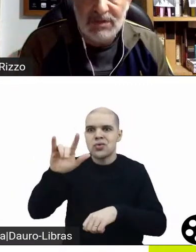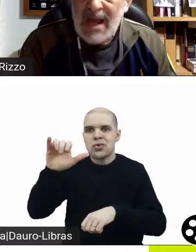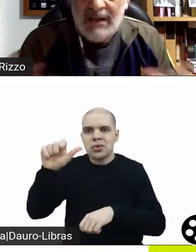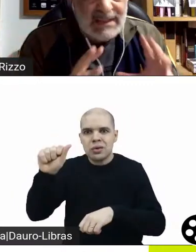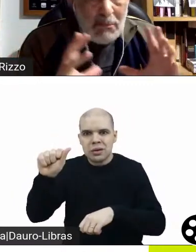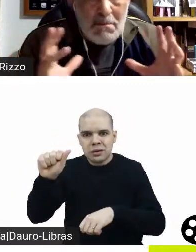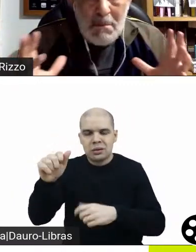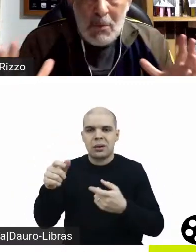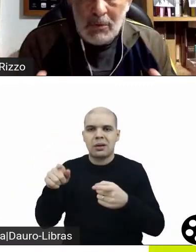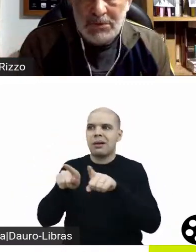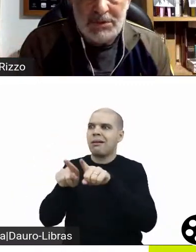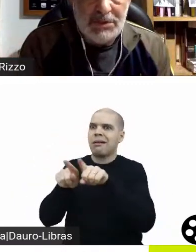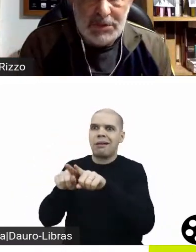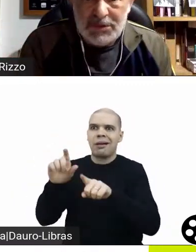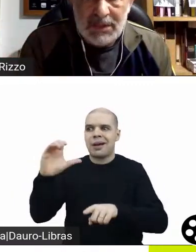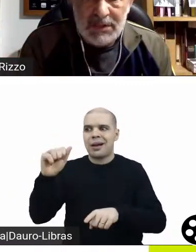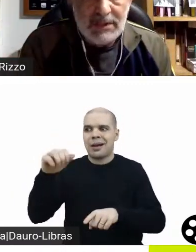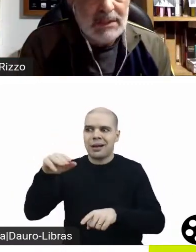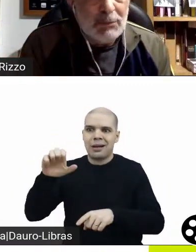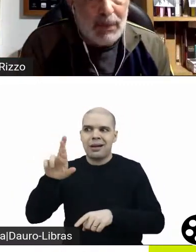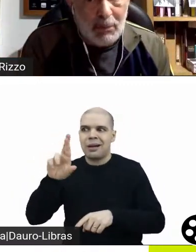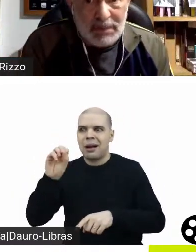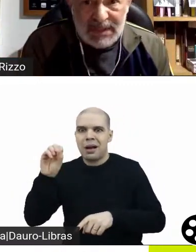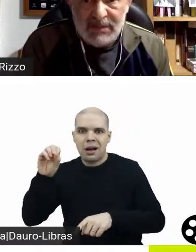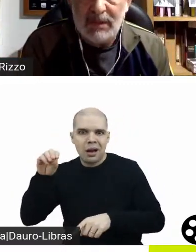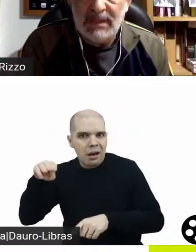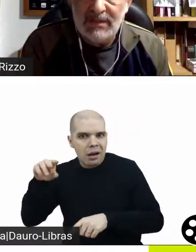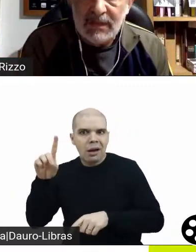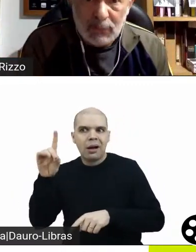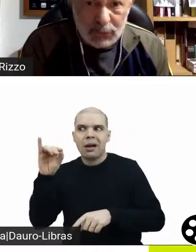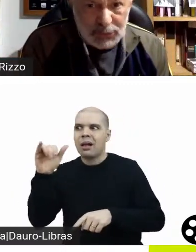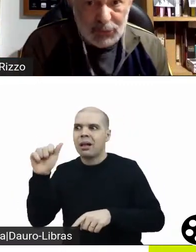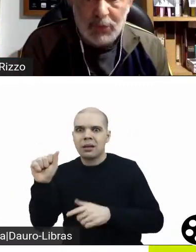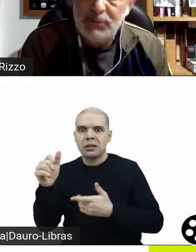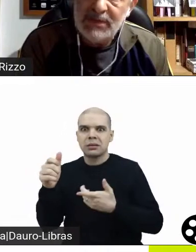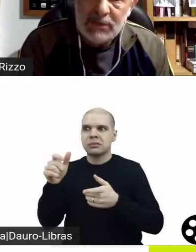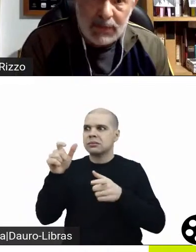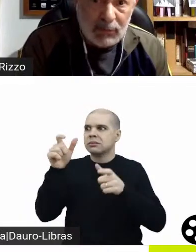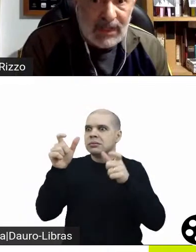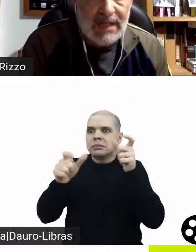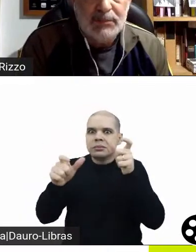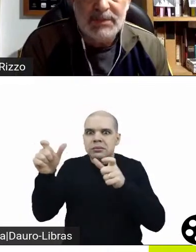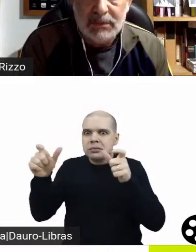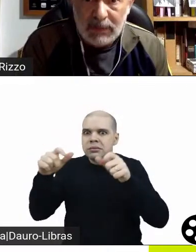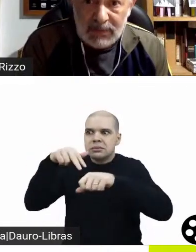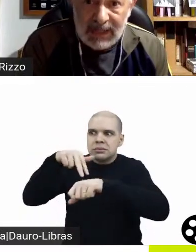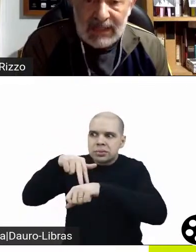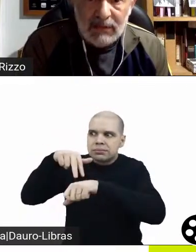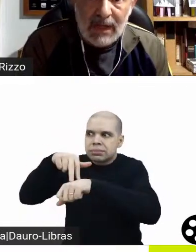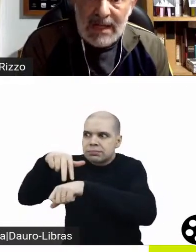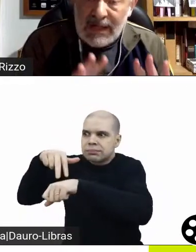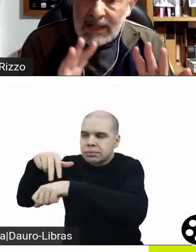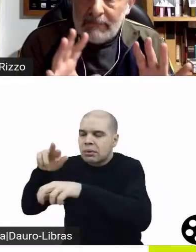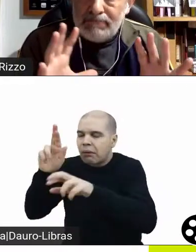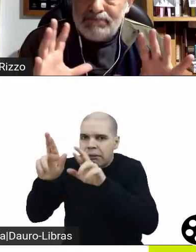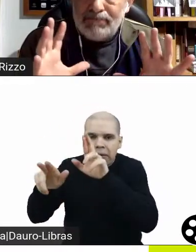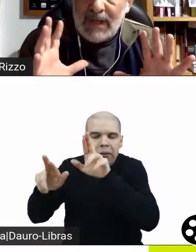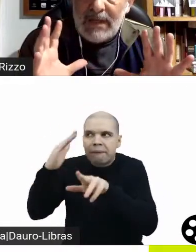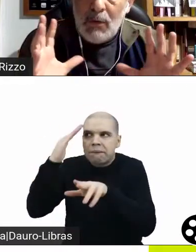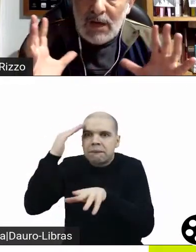a Cameron Diz, aí tem um monte de gente dando palpite, estabelecendo condições, pedindo para mudar isso, pedindo para mudar aquilo,